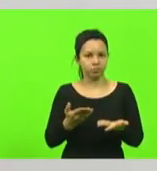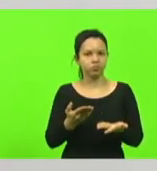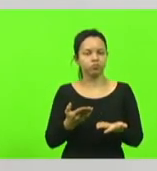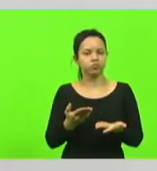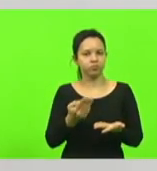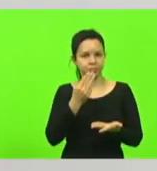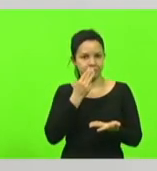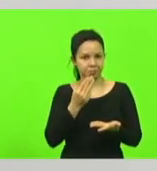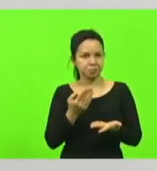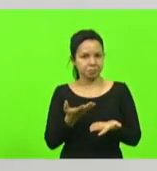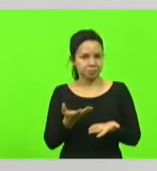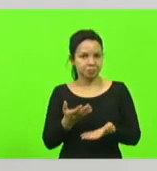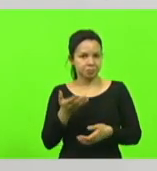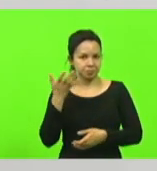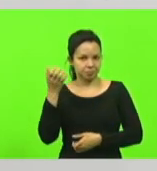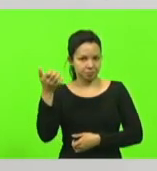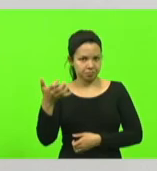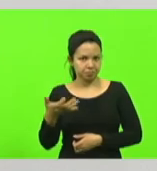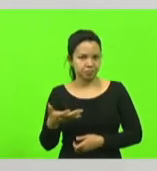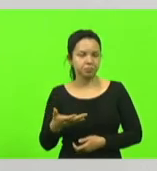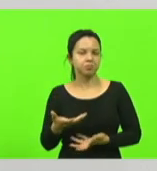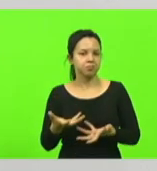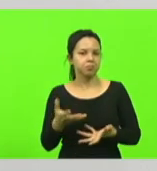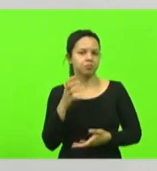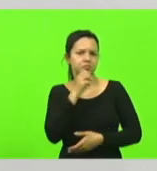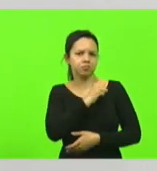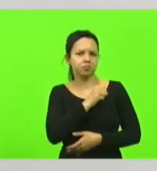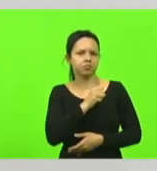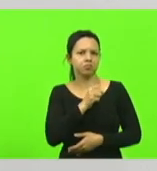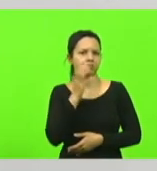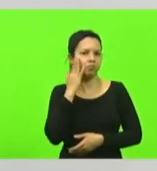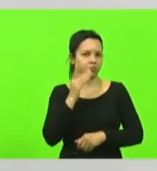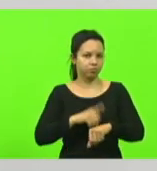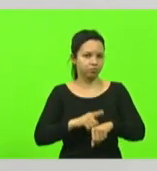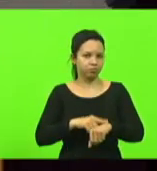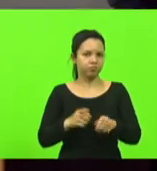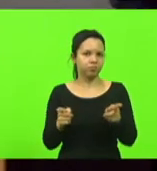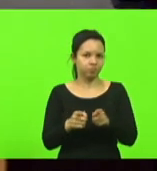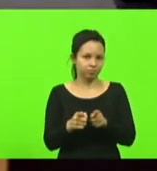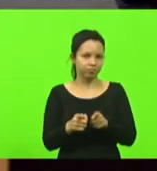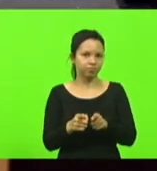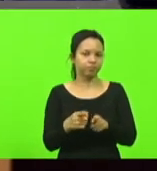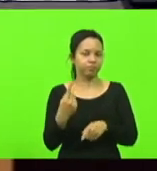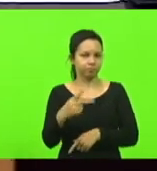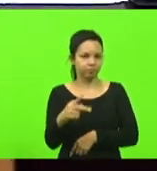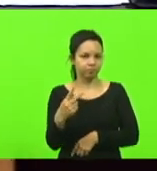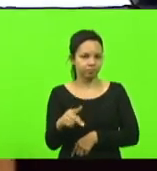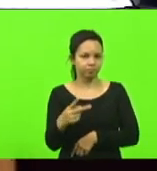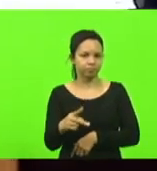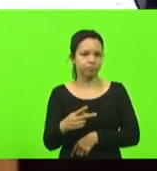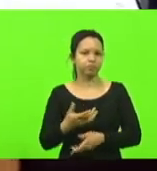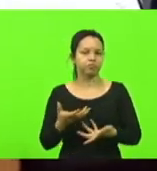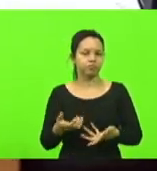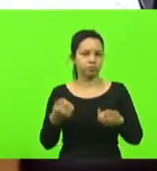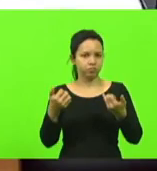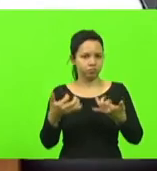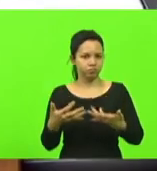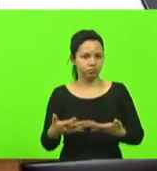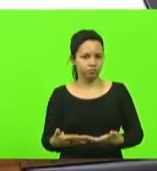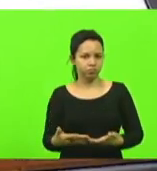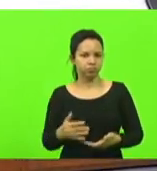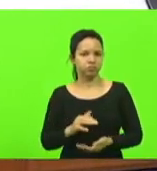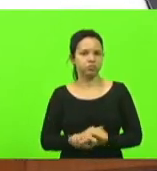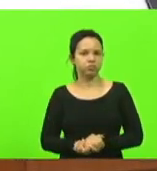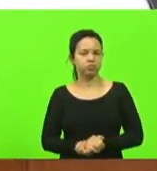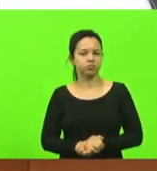vou ser bem breve deputado Sargento Lim porque vejo que o vosso tempo é apenas um terço do tempo que eu usei